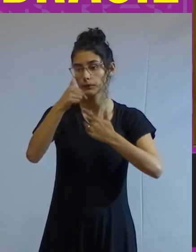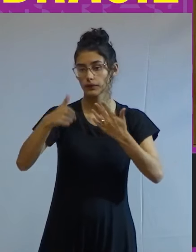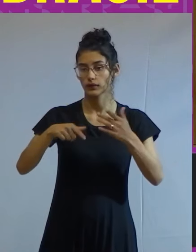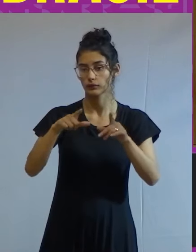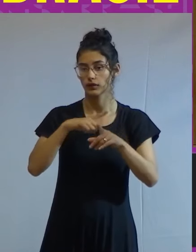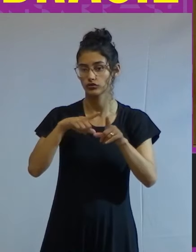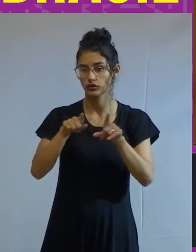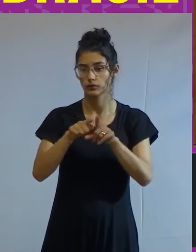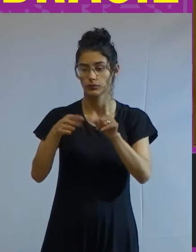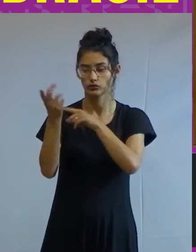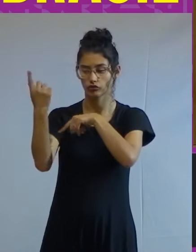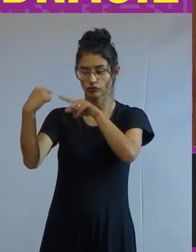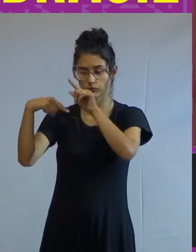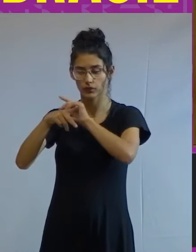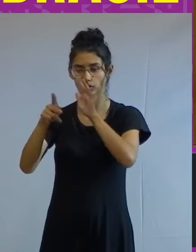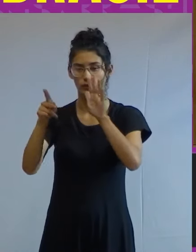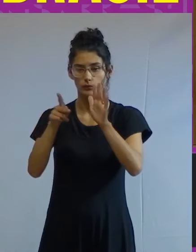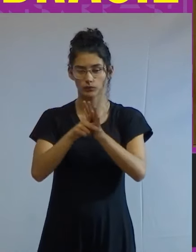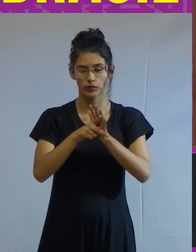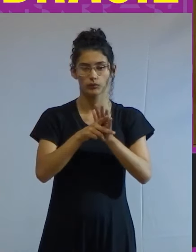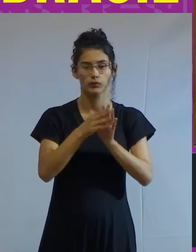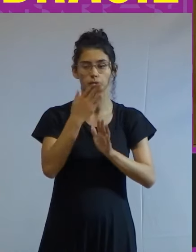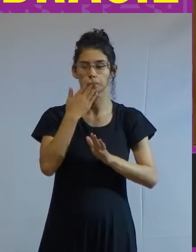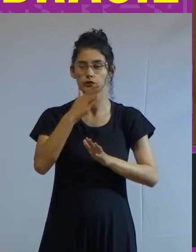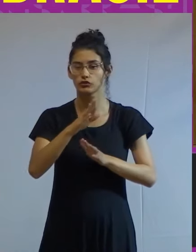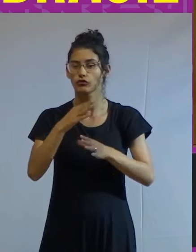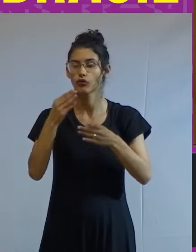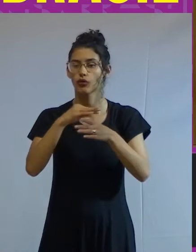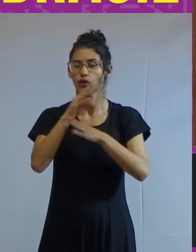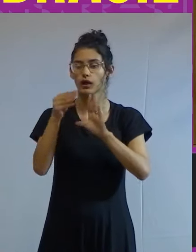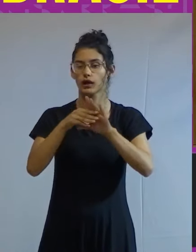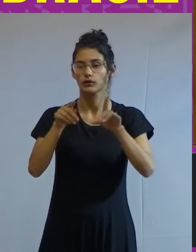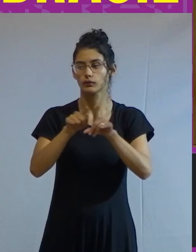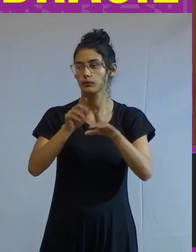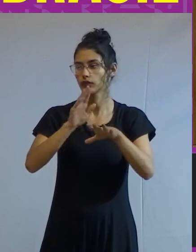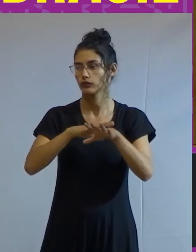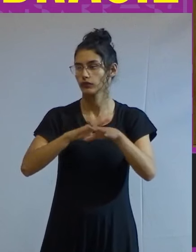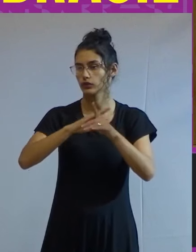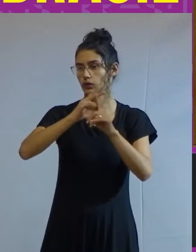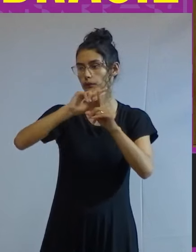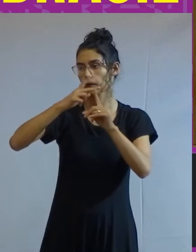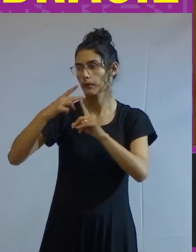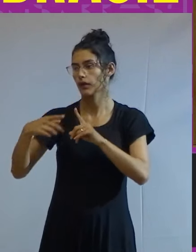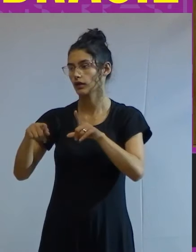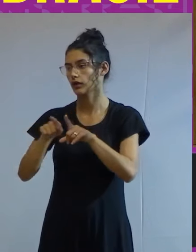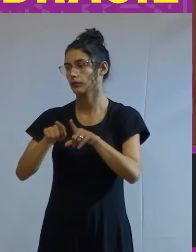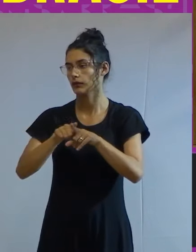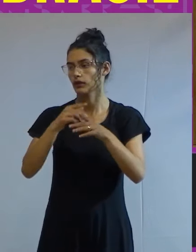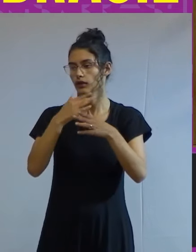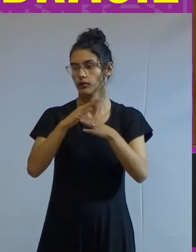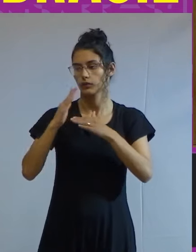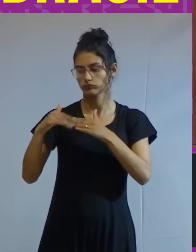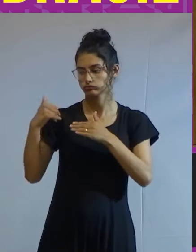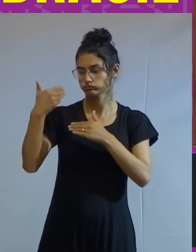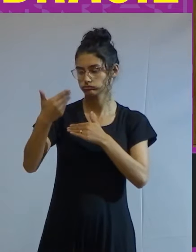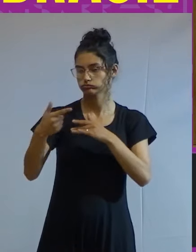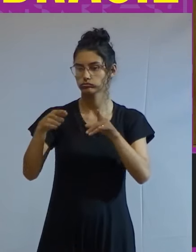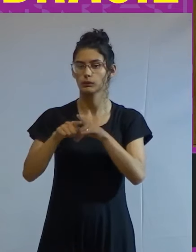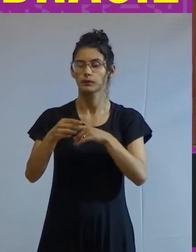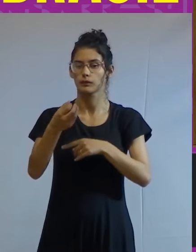provenientes do crescimento da demanda efetiva, bem como seu efeito multiplicador, vazavam para fora,